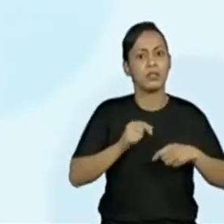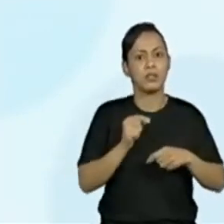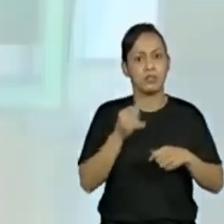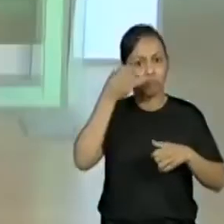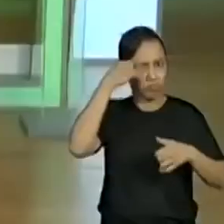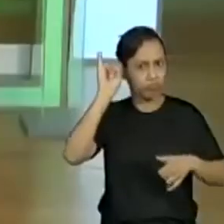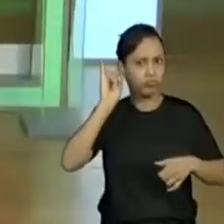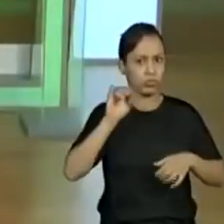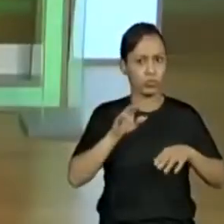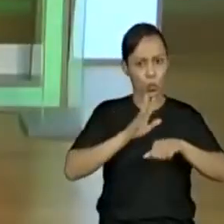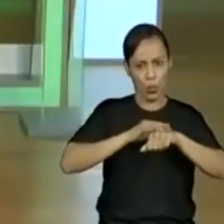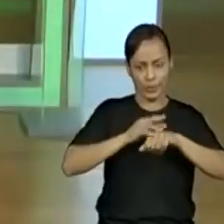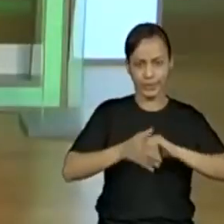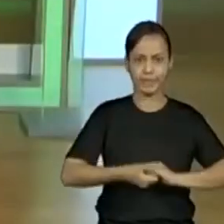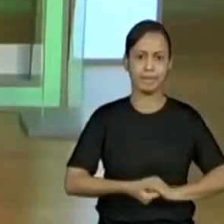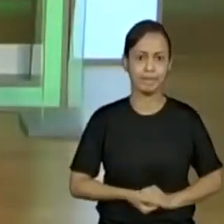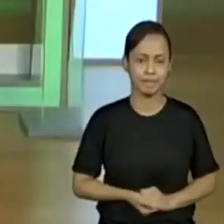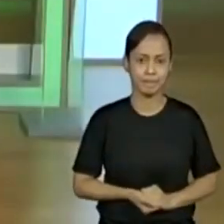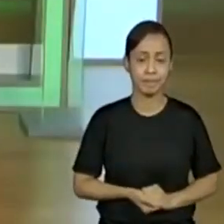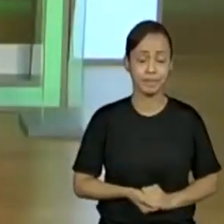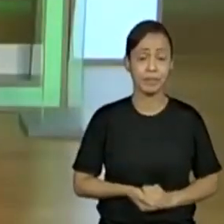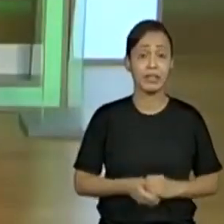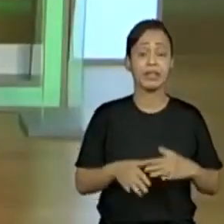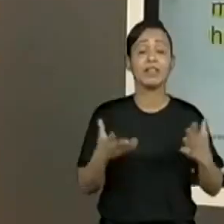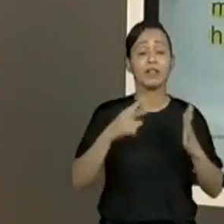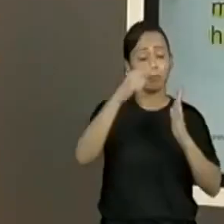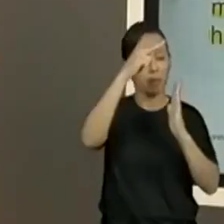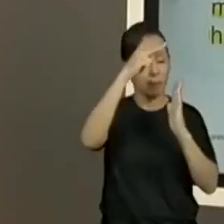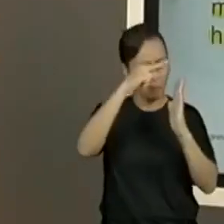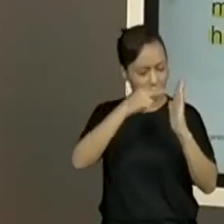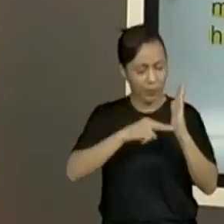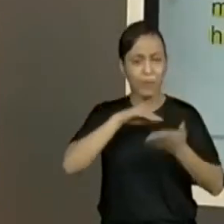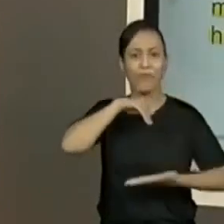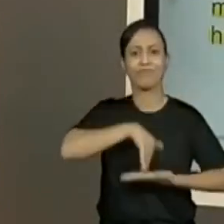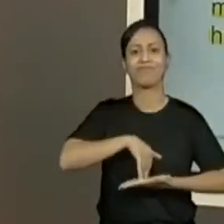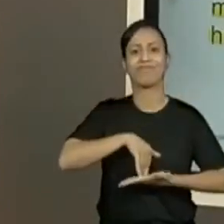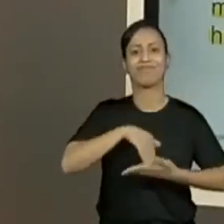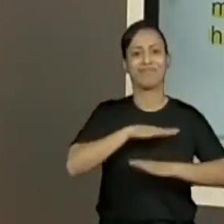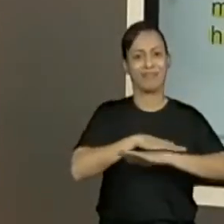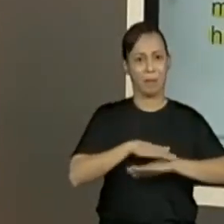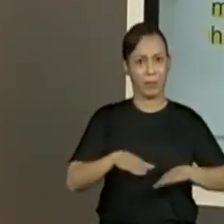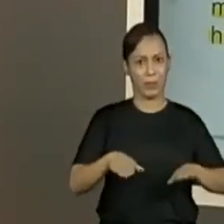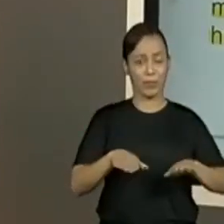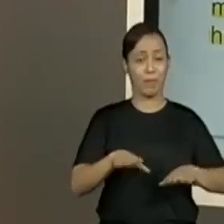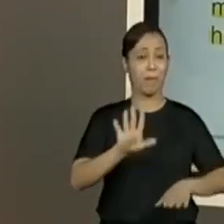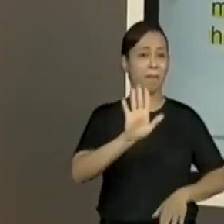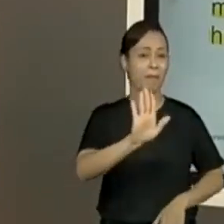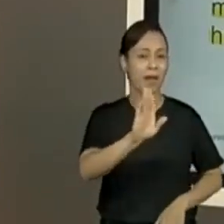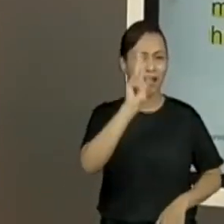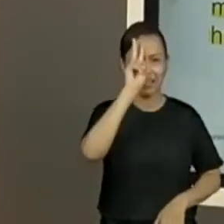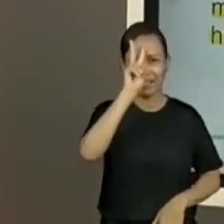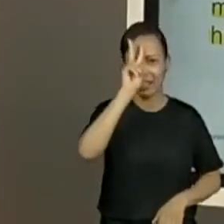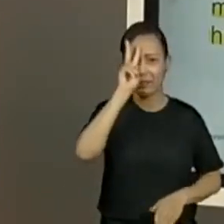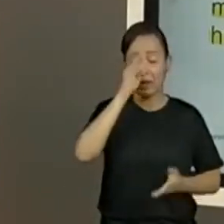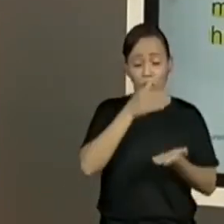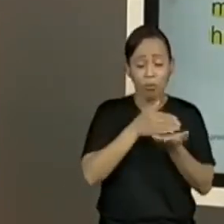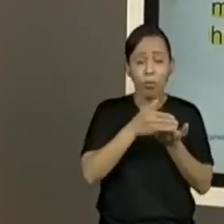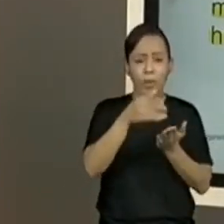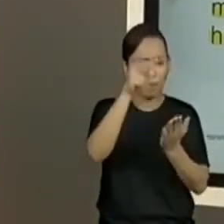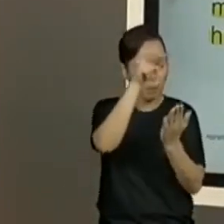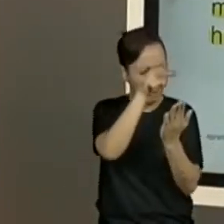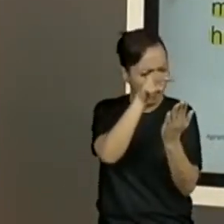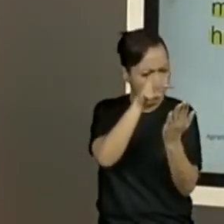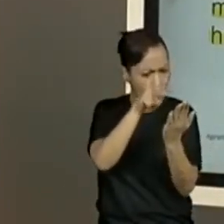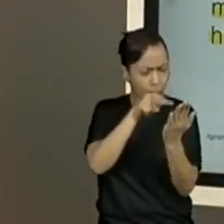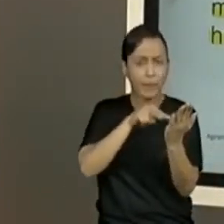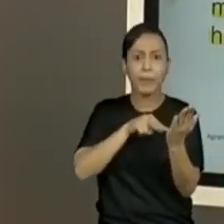Olha só, aqui finalizou a nossa leitura. Lembra que eu comentei que era um start inicial, aquela leitura